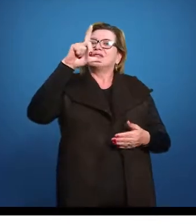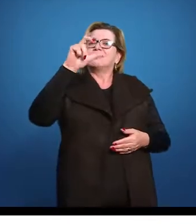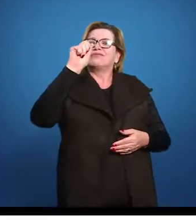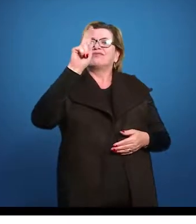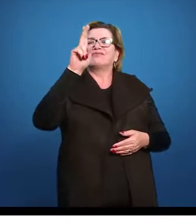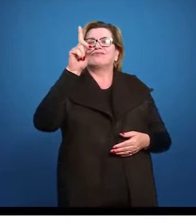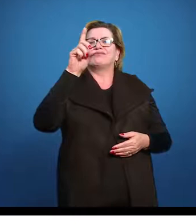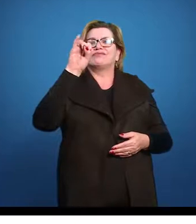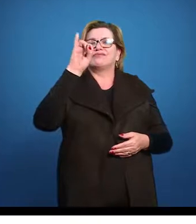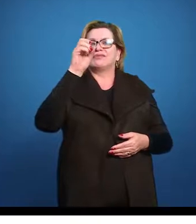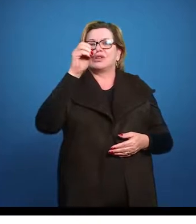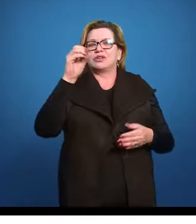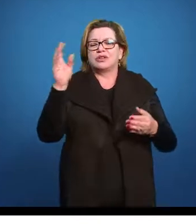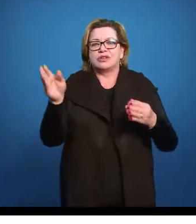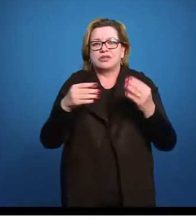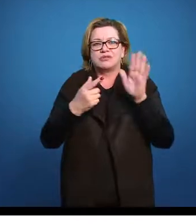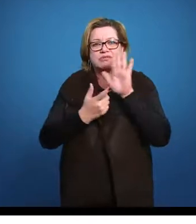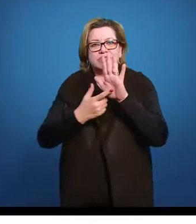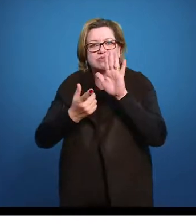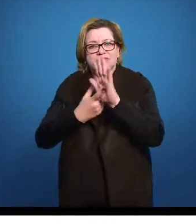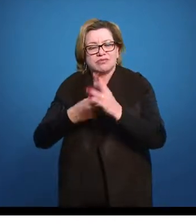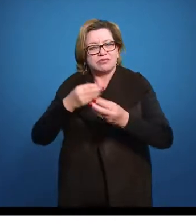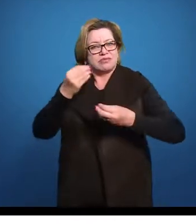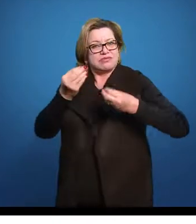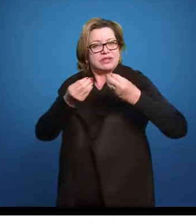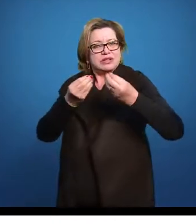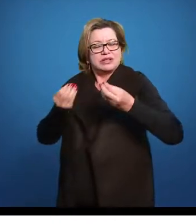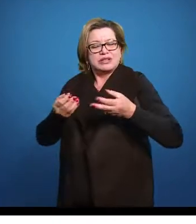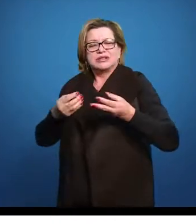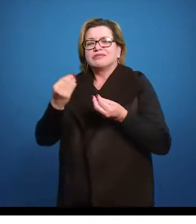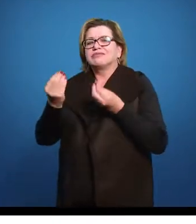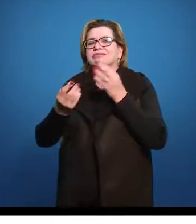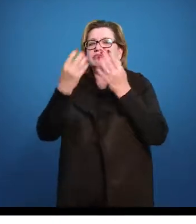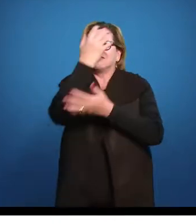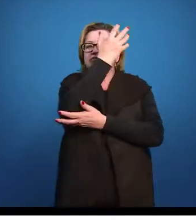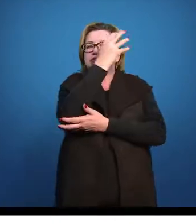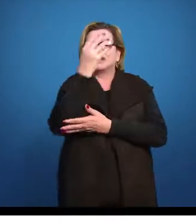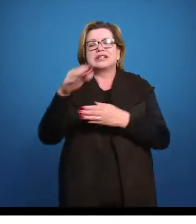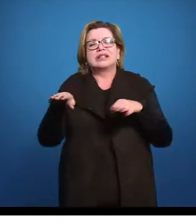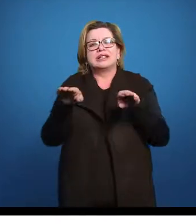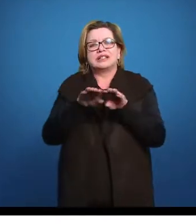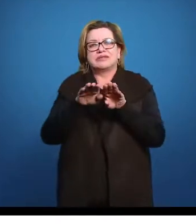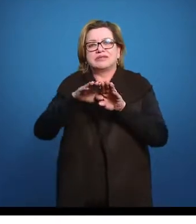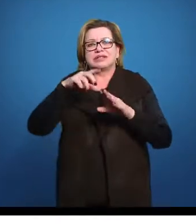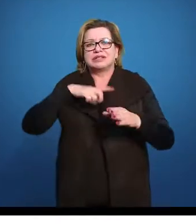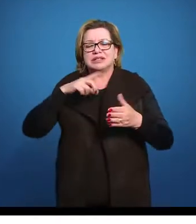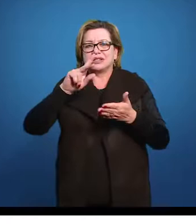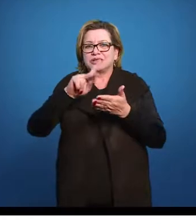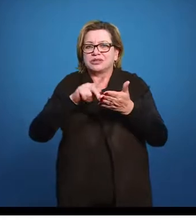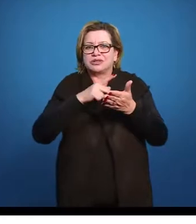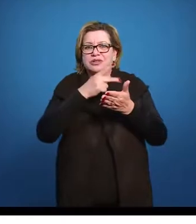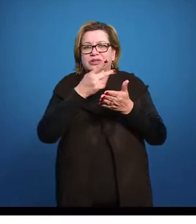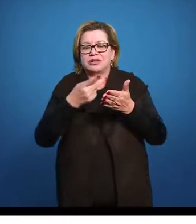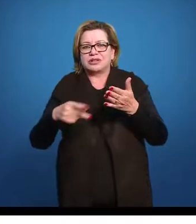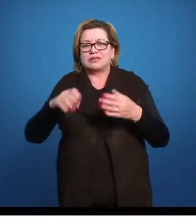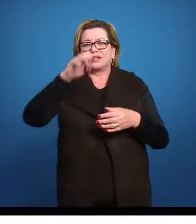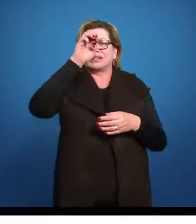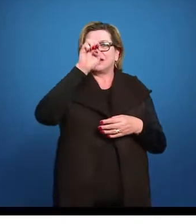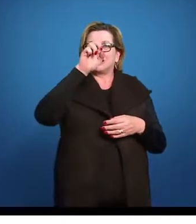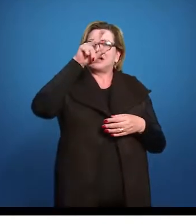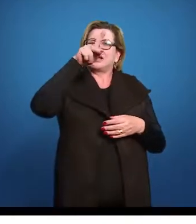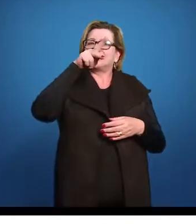a partir de uma ótica clássica, mas a gente vai ter uma ênfase nisso. E a gente vai ter dois poemas épicos que são muito importantes